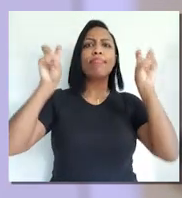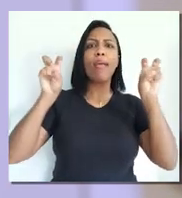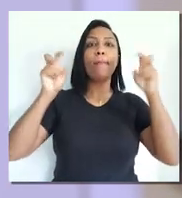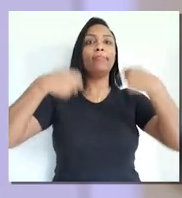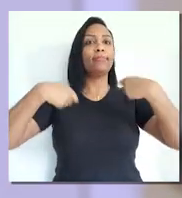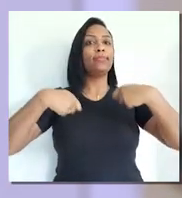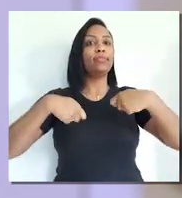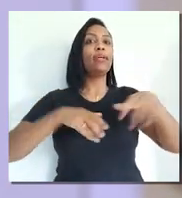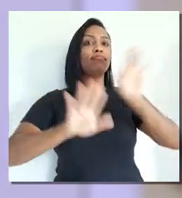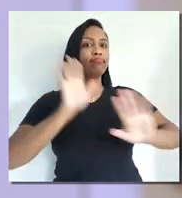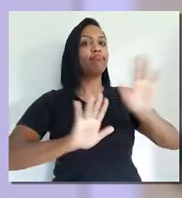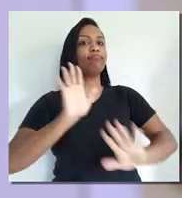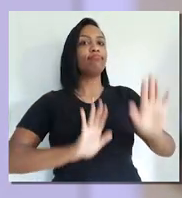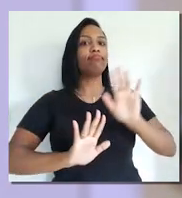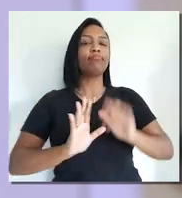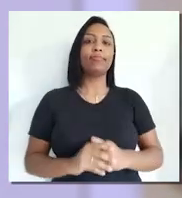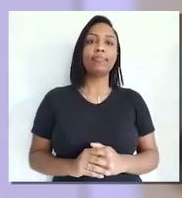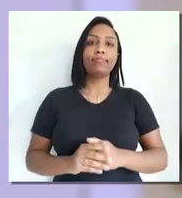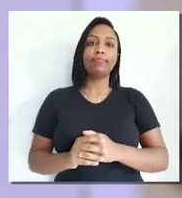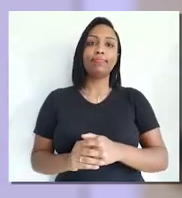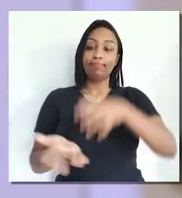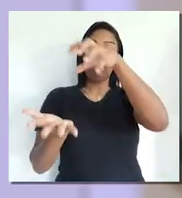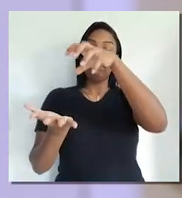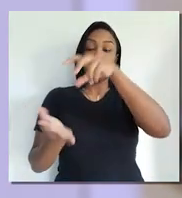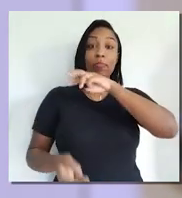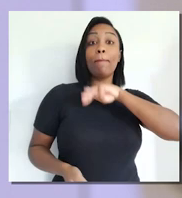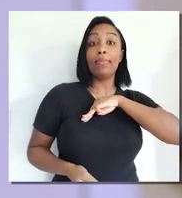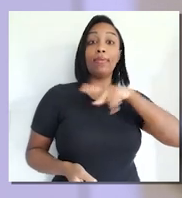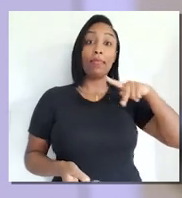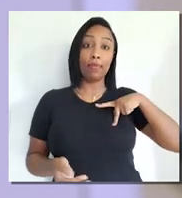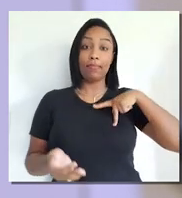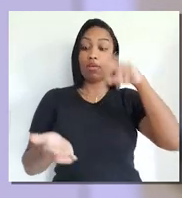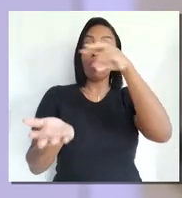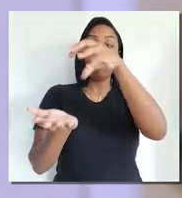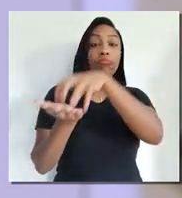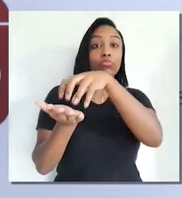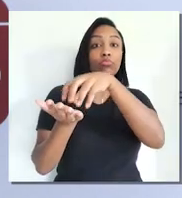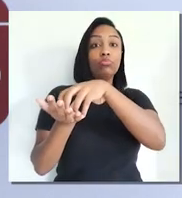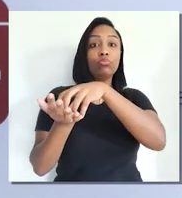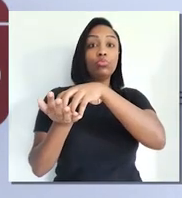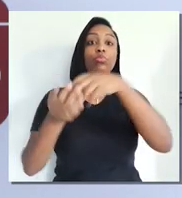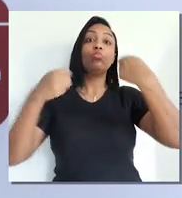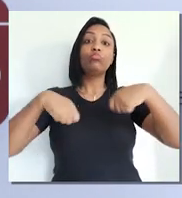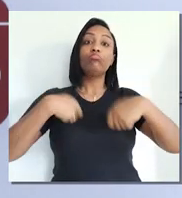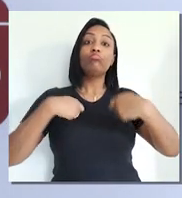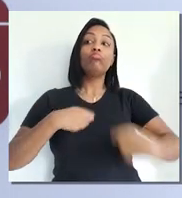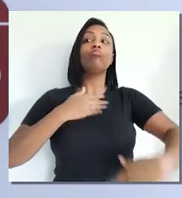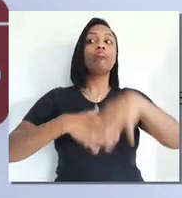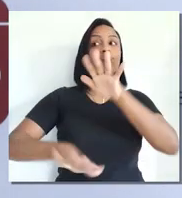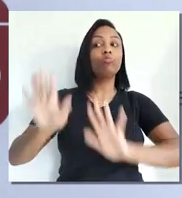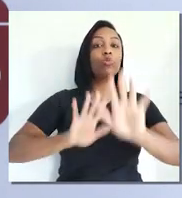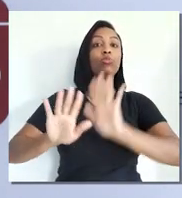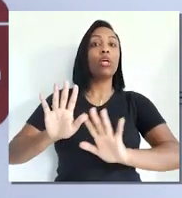de um órgão que desempenha funções muito sensíveis, atua em áreas sensíveis, você não desenvolver